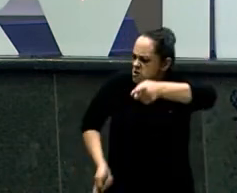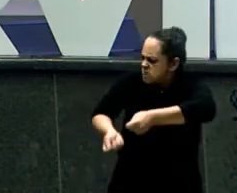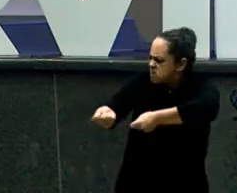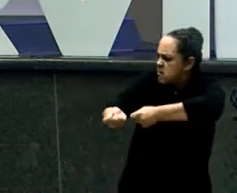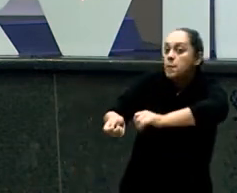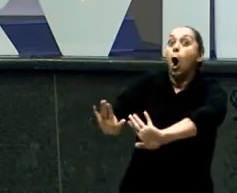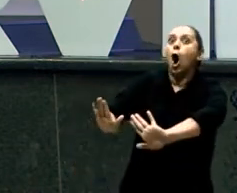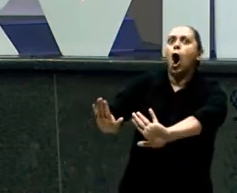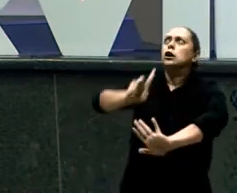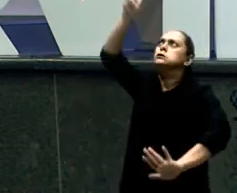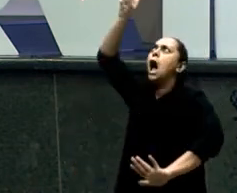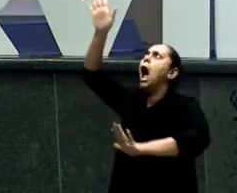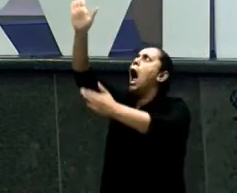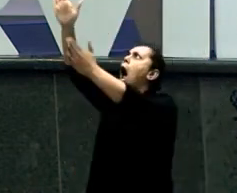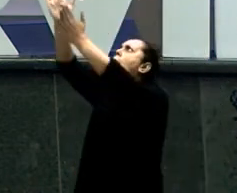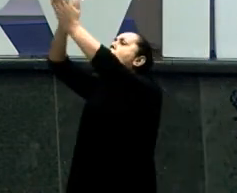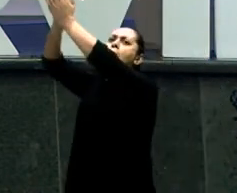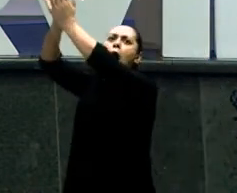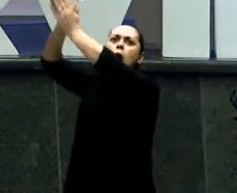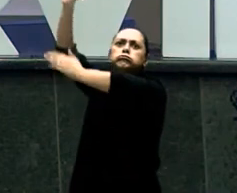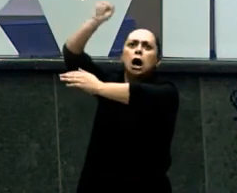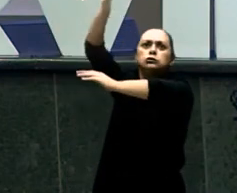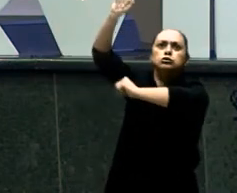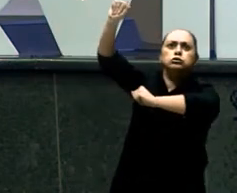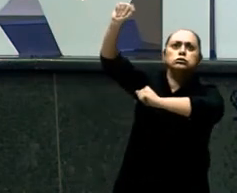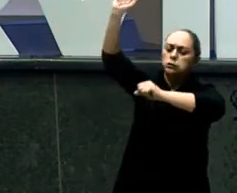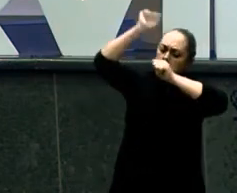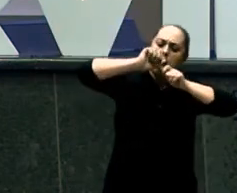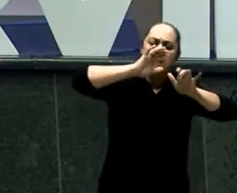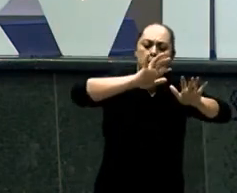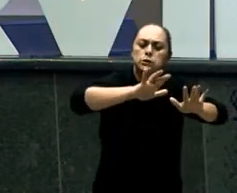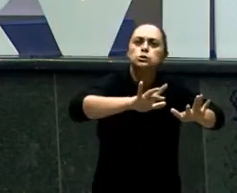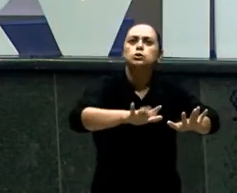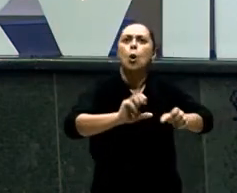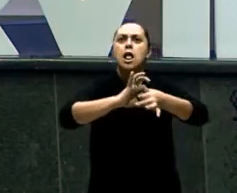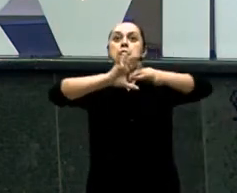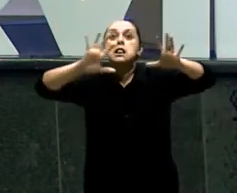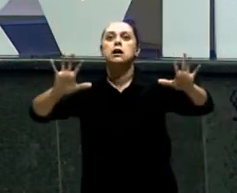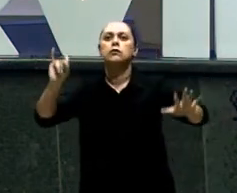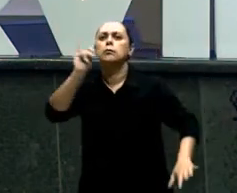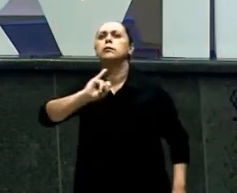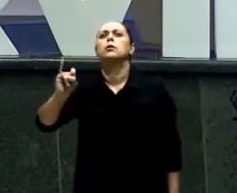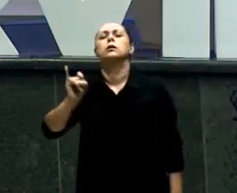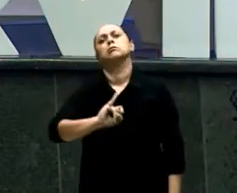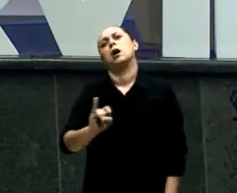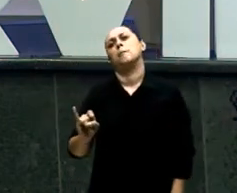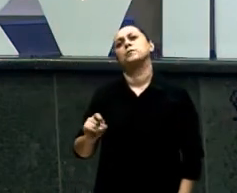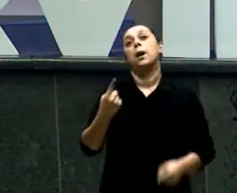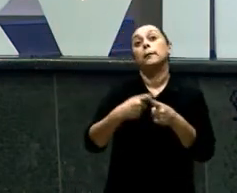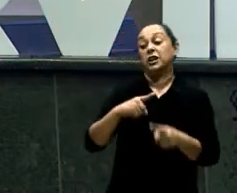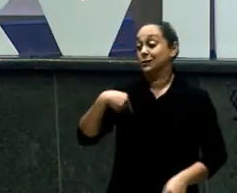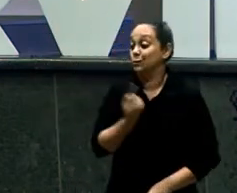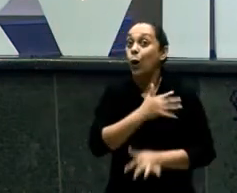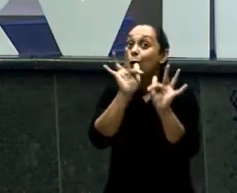não Eu vou cobri-lo de oração Vou cobri-lo de amor De carinho Não, não, não Caiu Não caiu